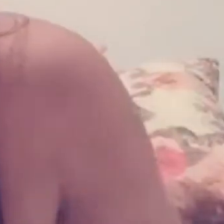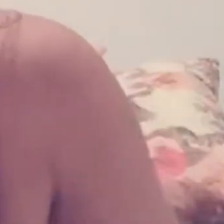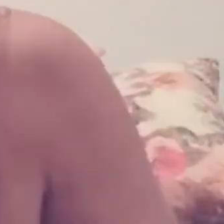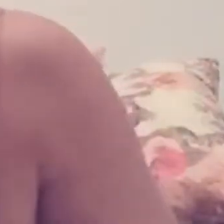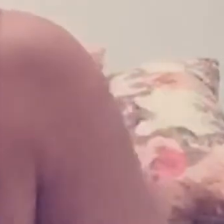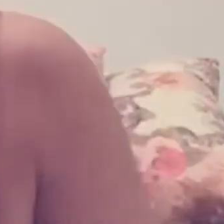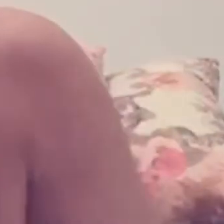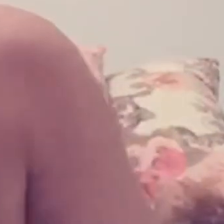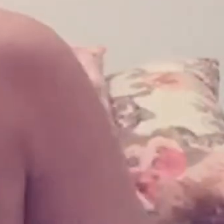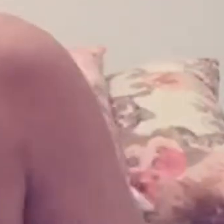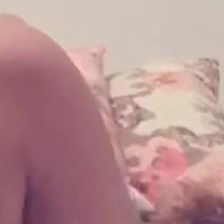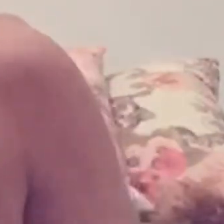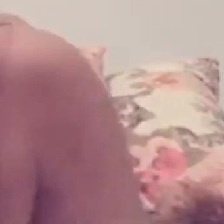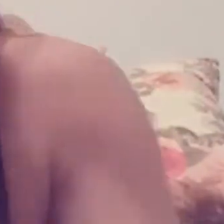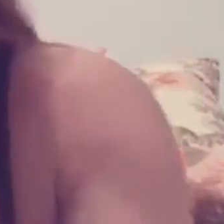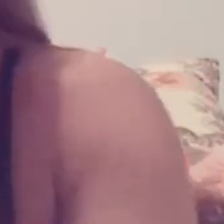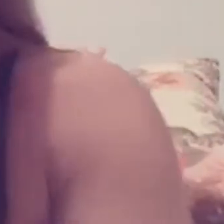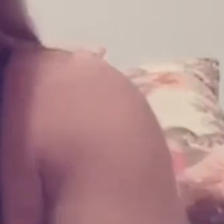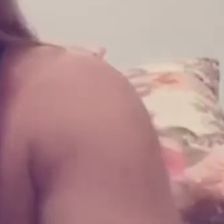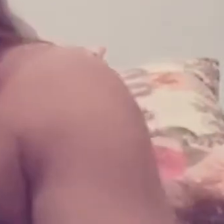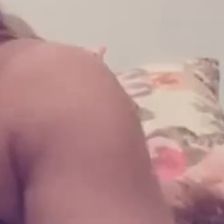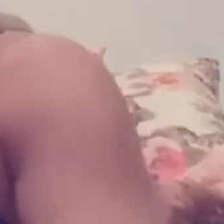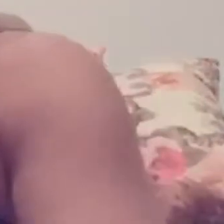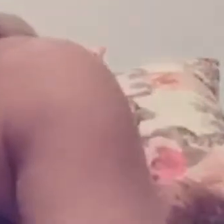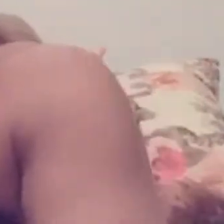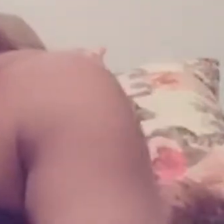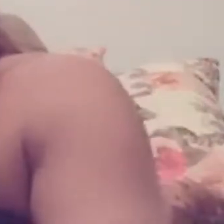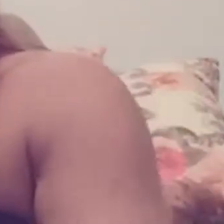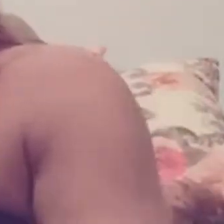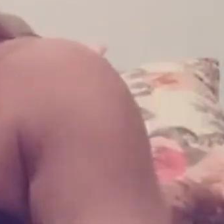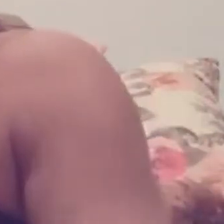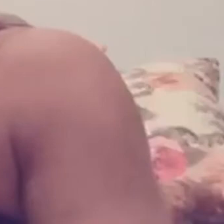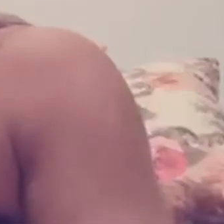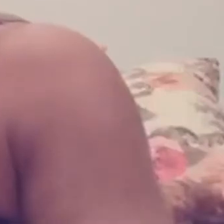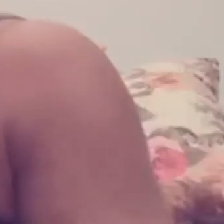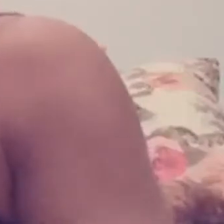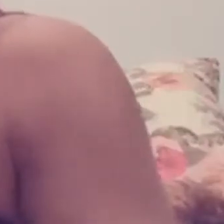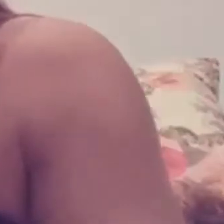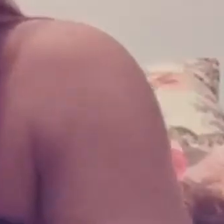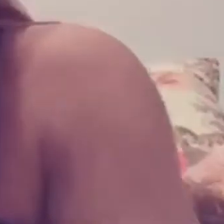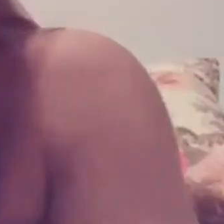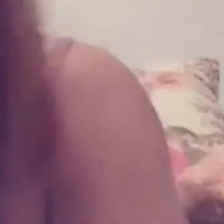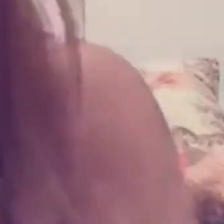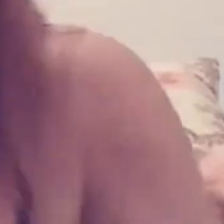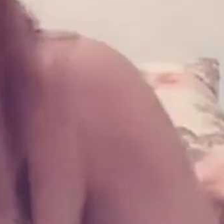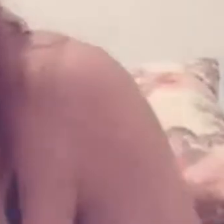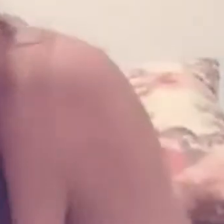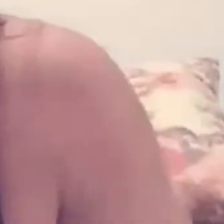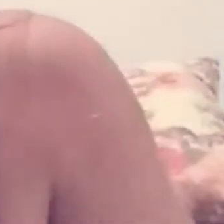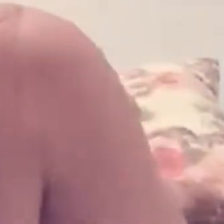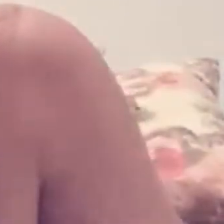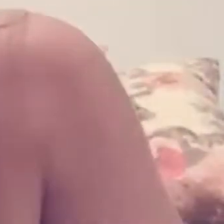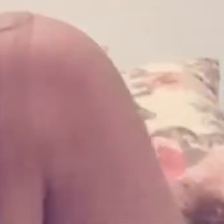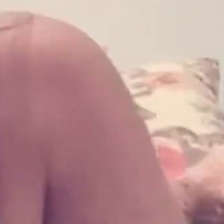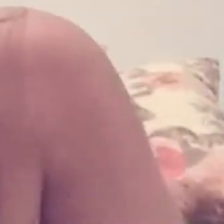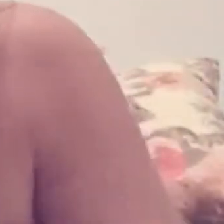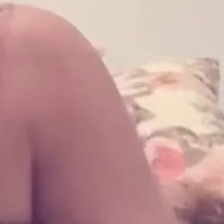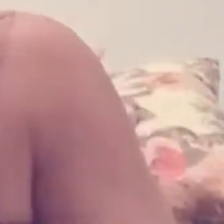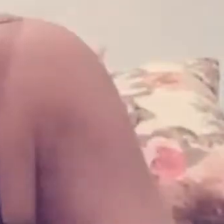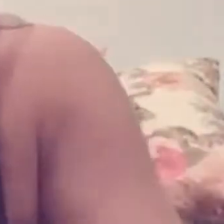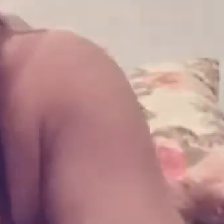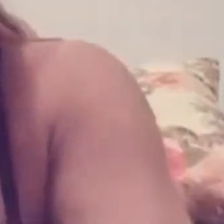margarida nasceu e o meu jardim da vida ressecou